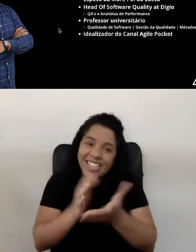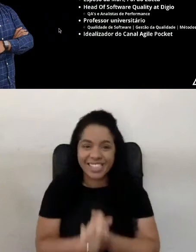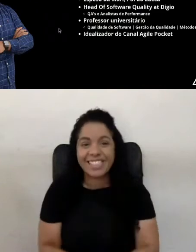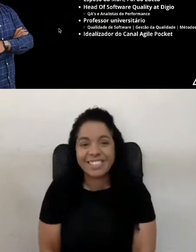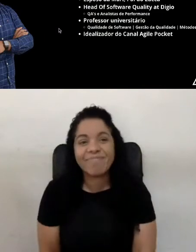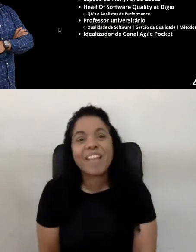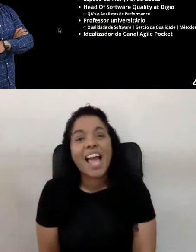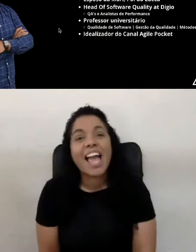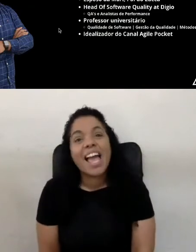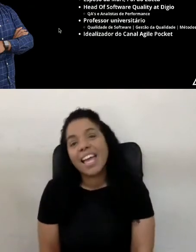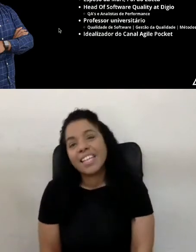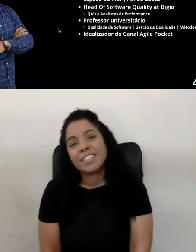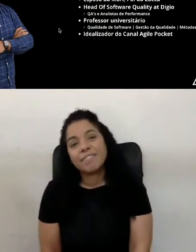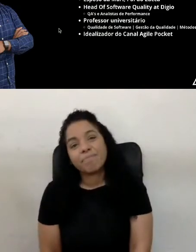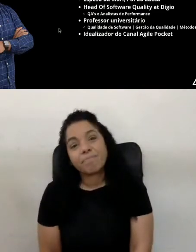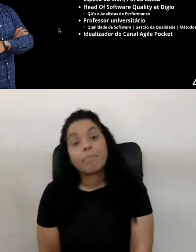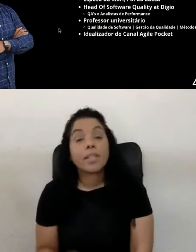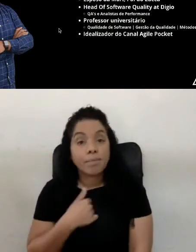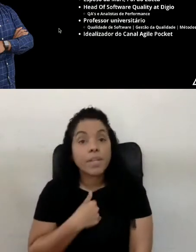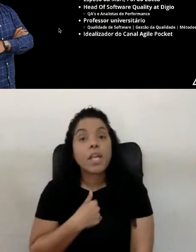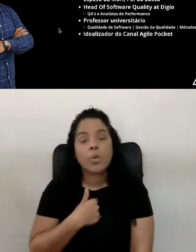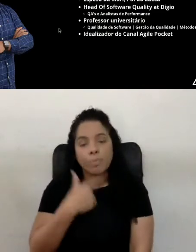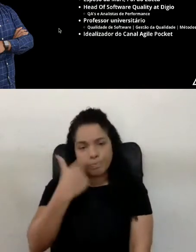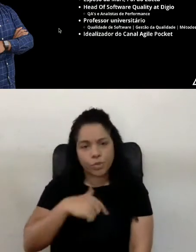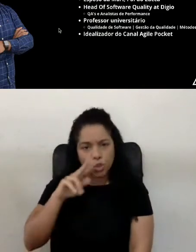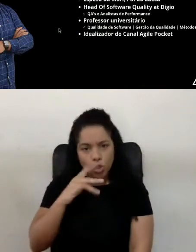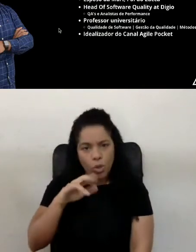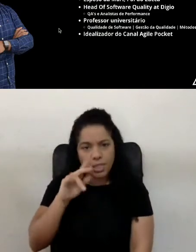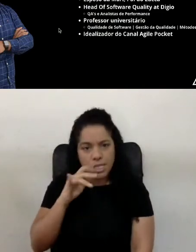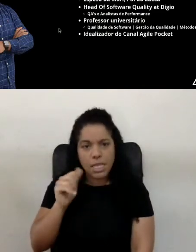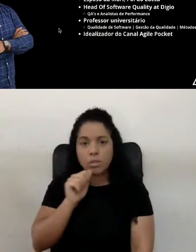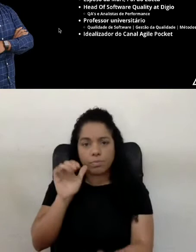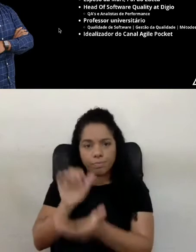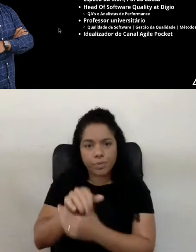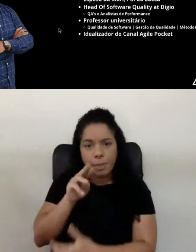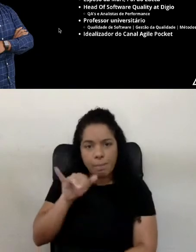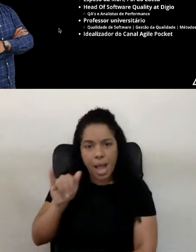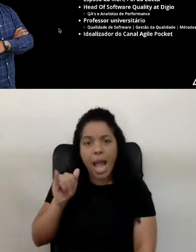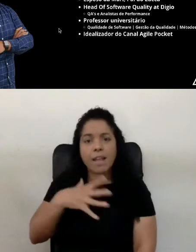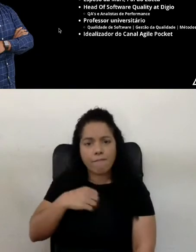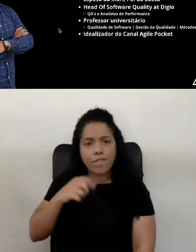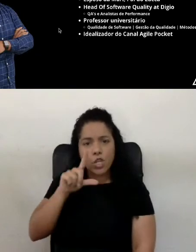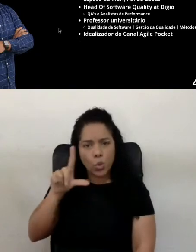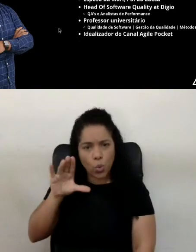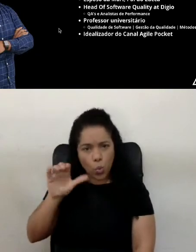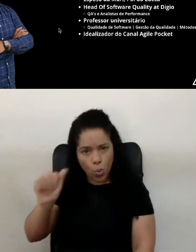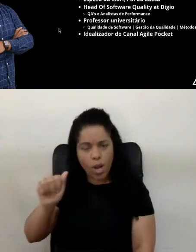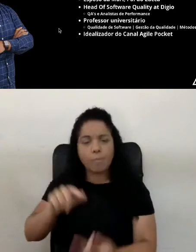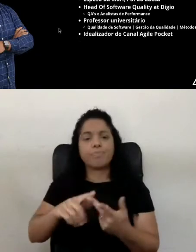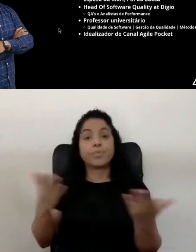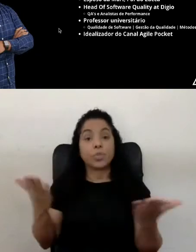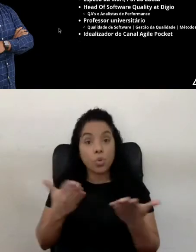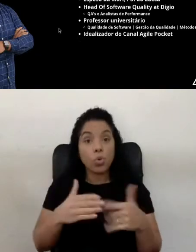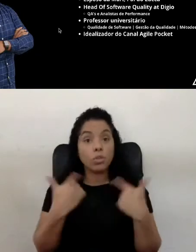Mas vamos lá. Eu sou o Jonathan Santos, esposo da Mari, pai do Luca. Atualmente, eu